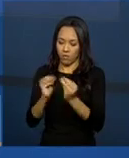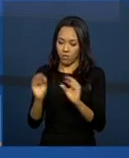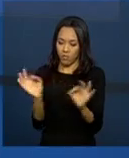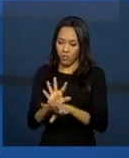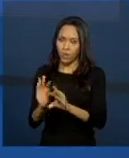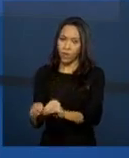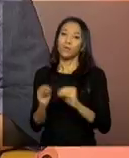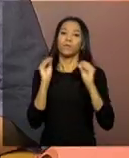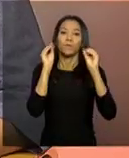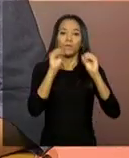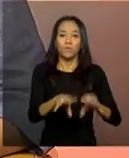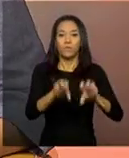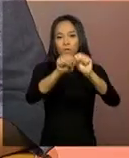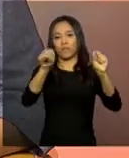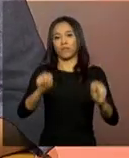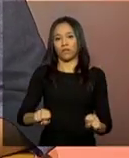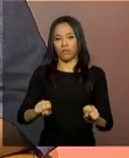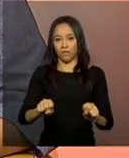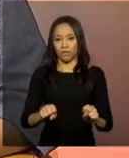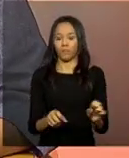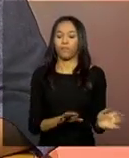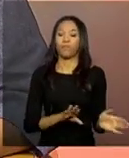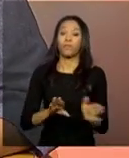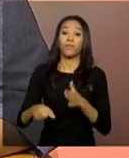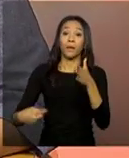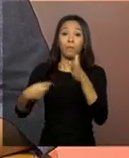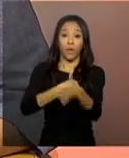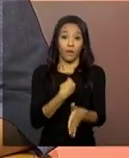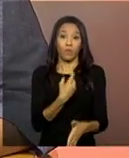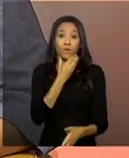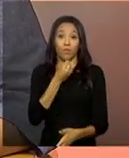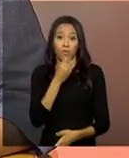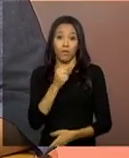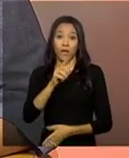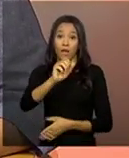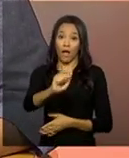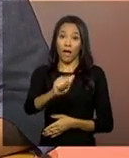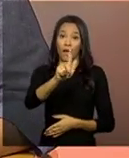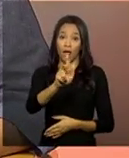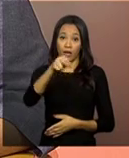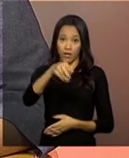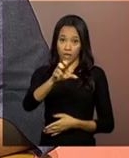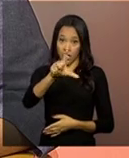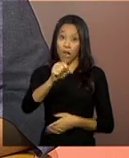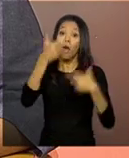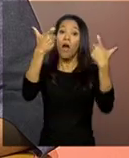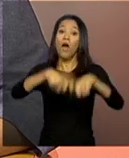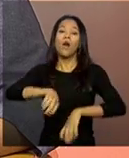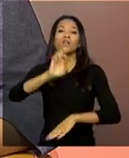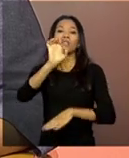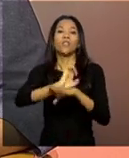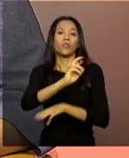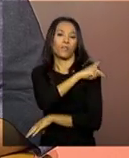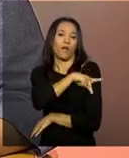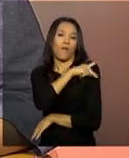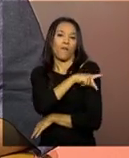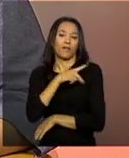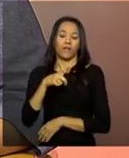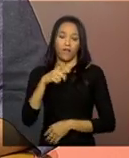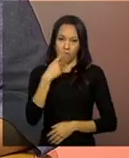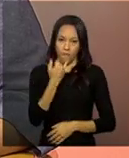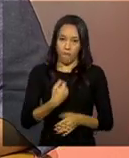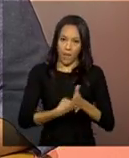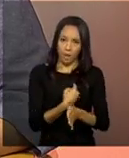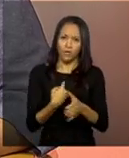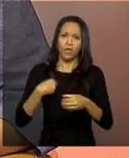isso. Bom, pergunta de Agnello, do Piauí. Existem técnicos que atuam em dois municípios. Ele